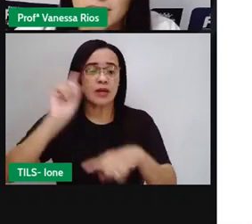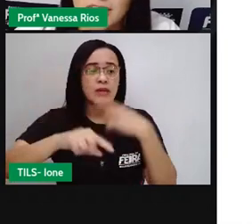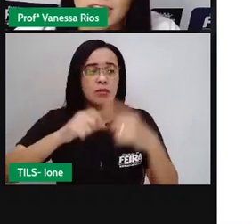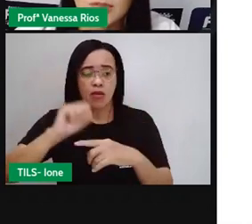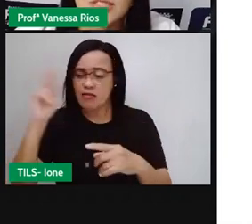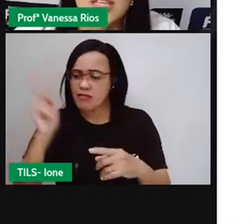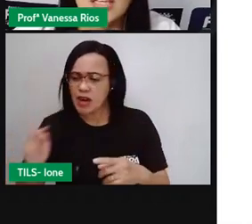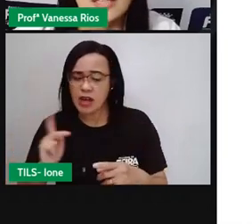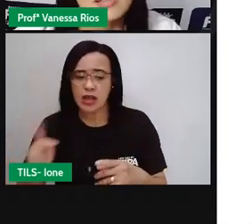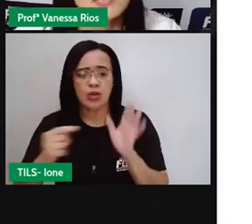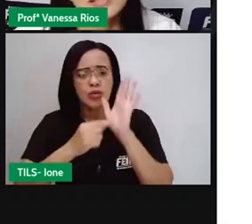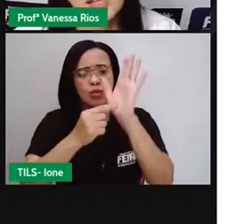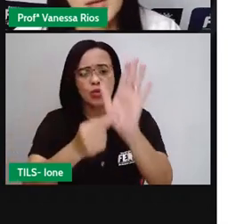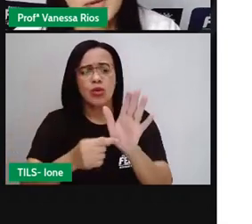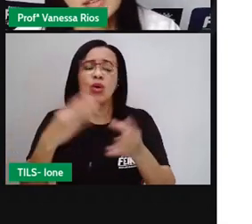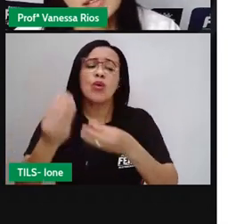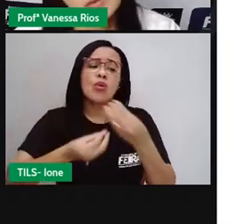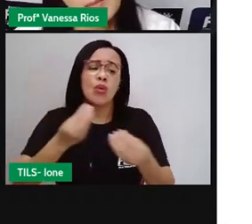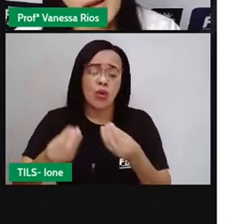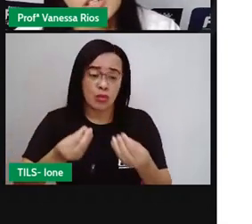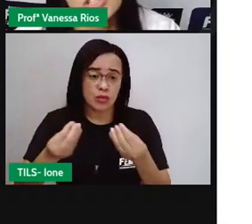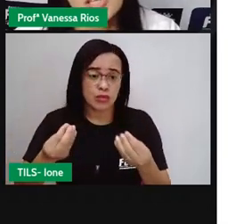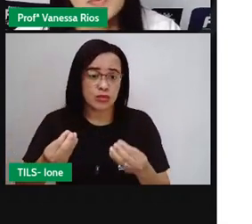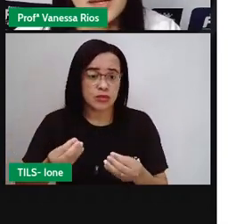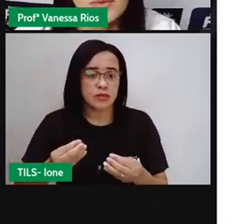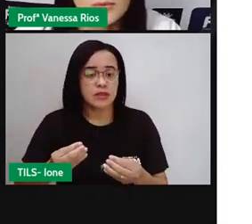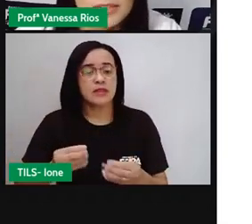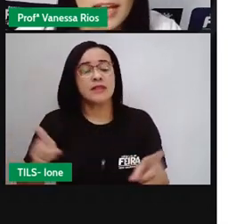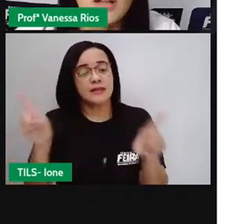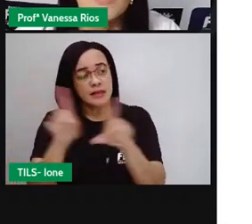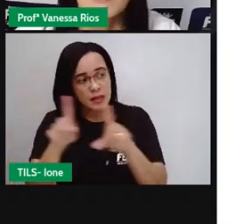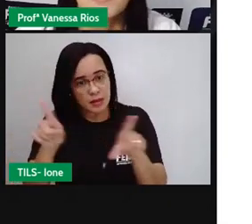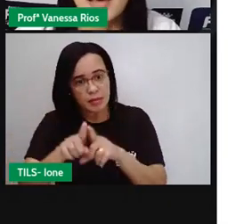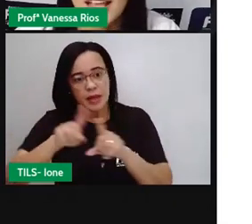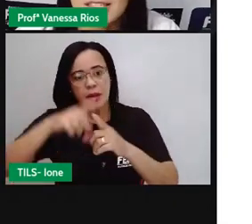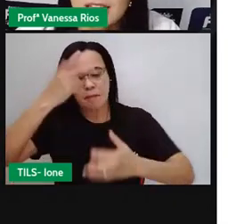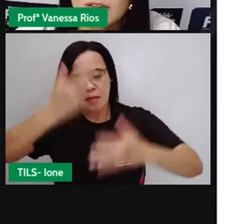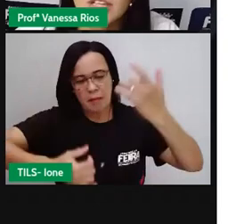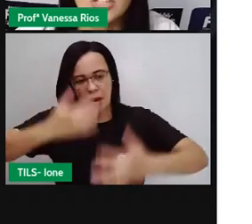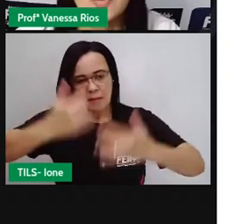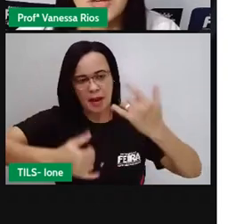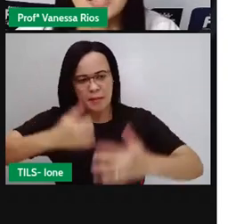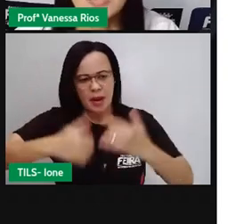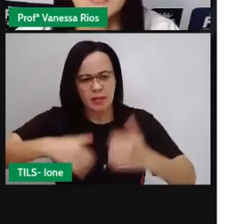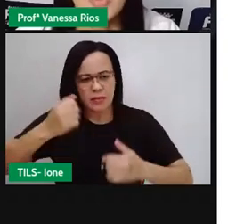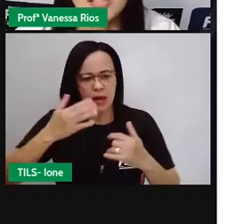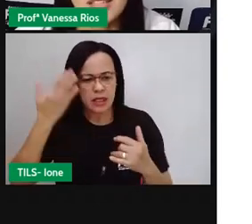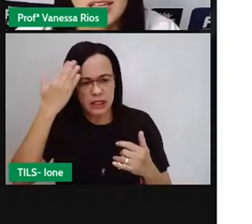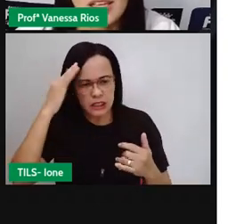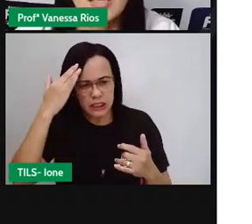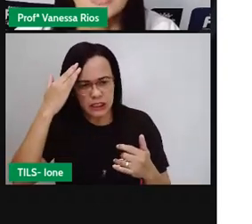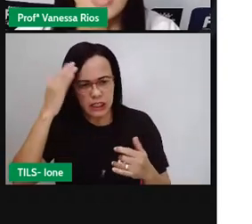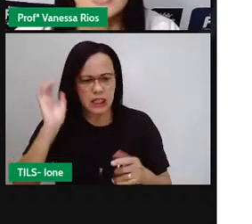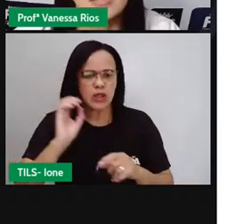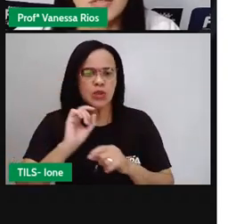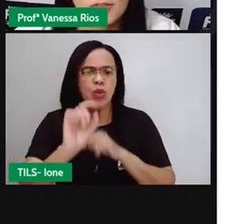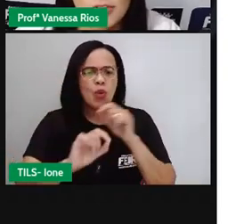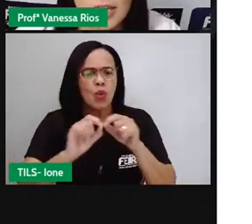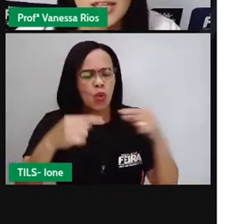oferecidos e também interpretando a partir da pergunta qual a operação que a gente precisa fazer,